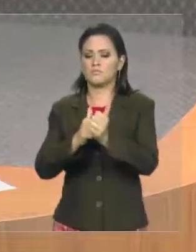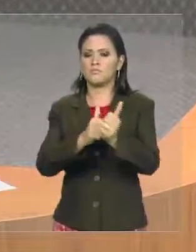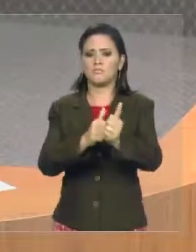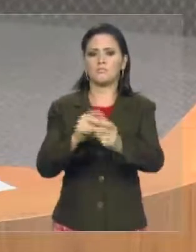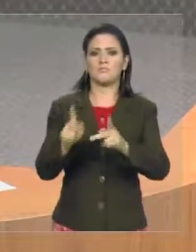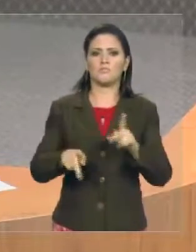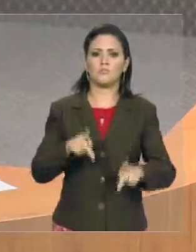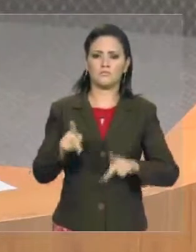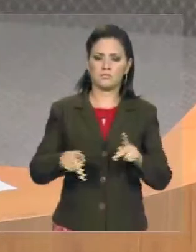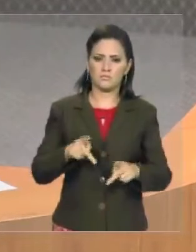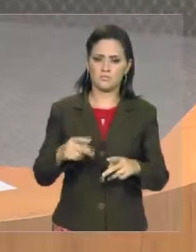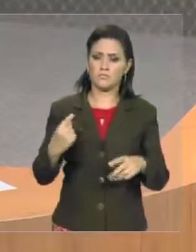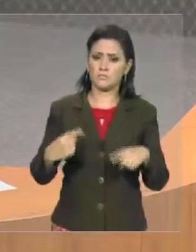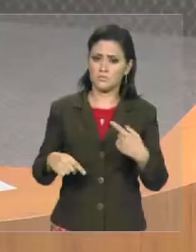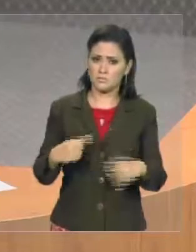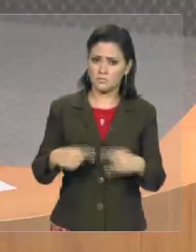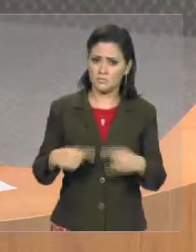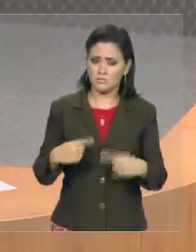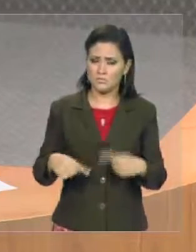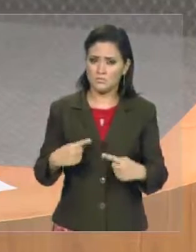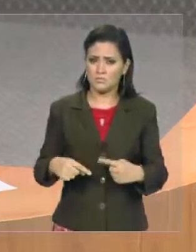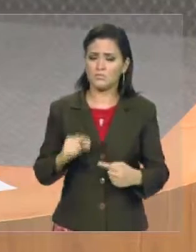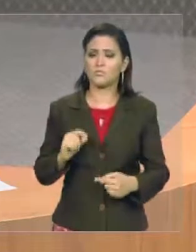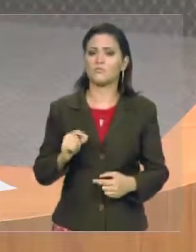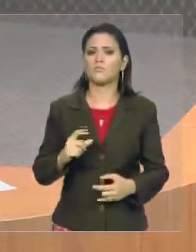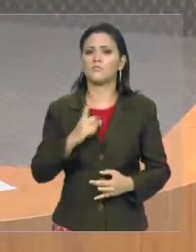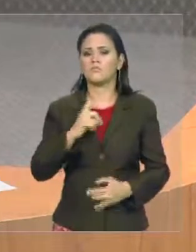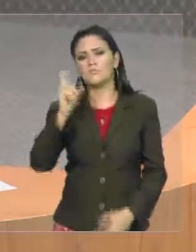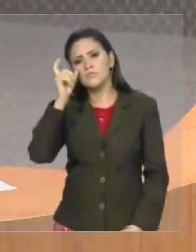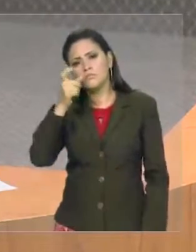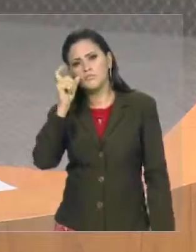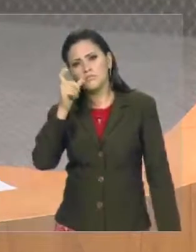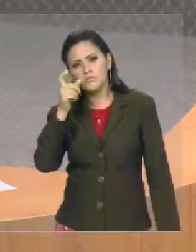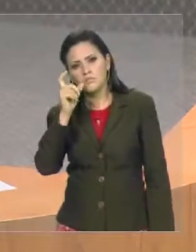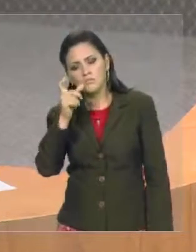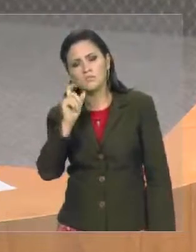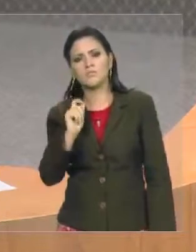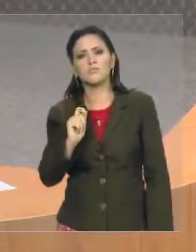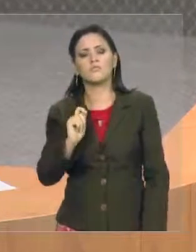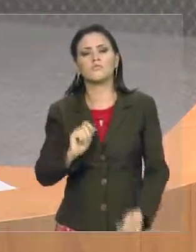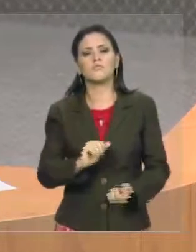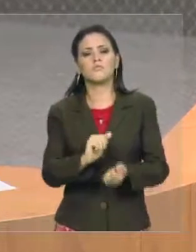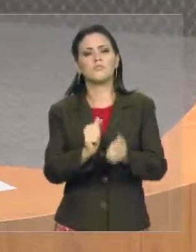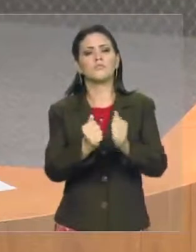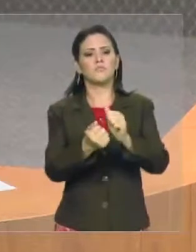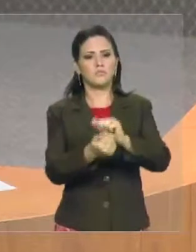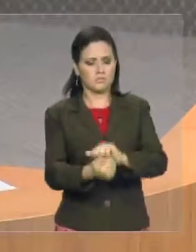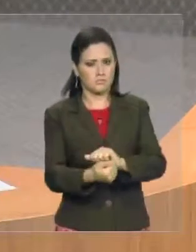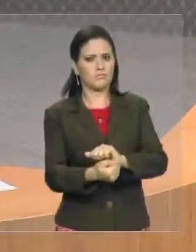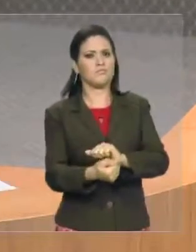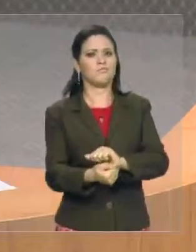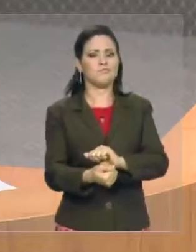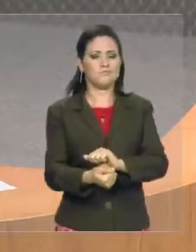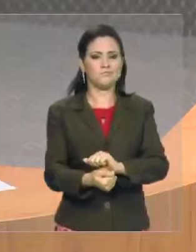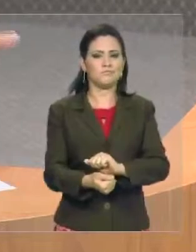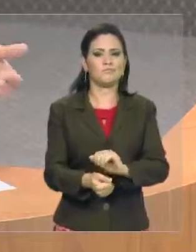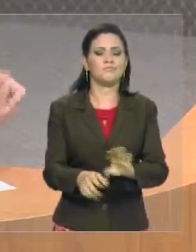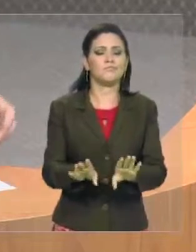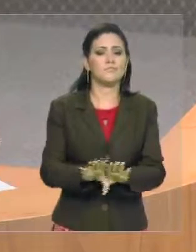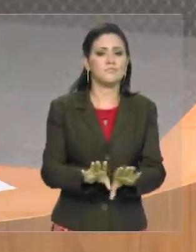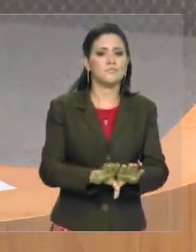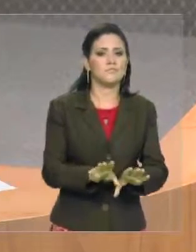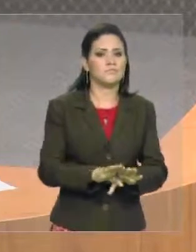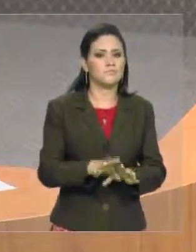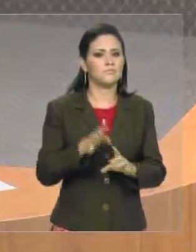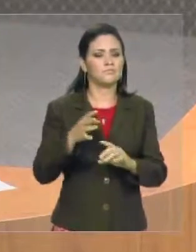atuação política na qual existe um claro interesse em manipular ou agradar a massa popular, incluindo promessas que, muito